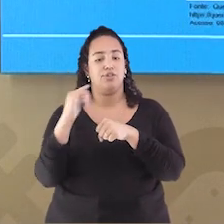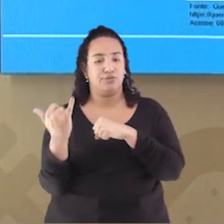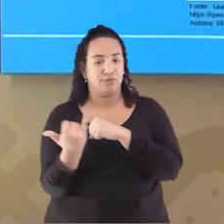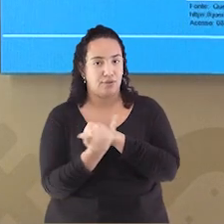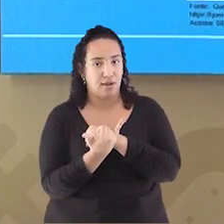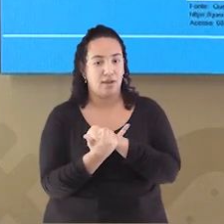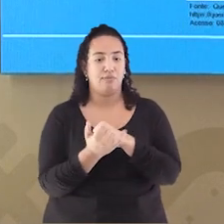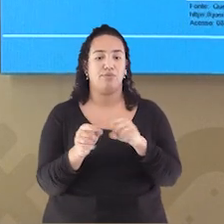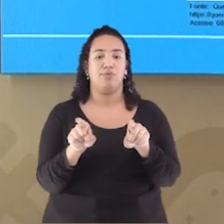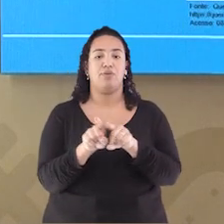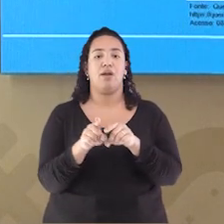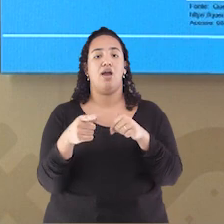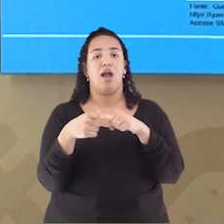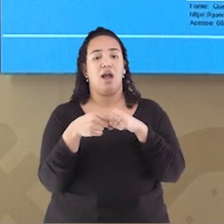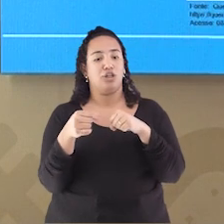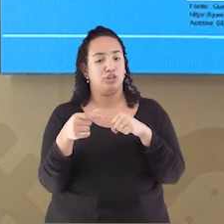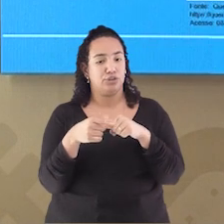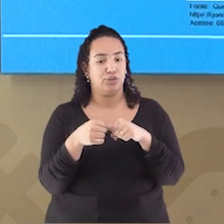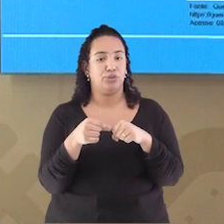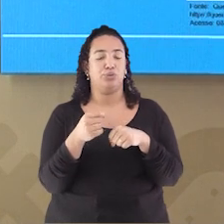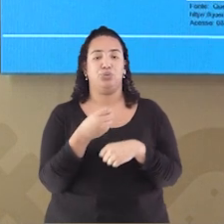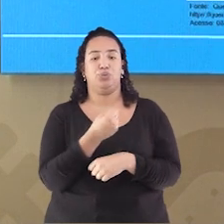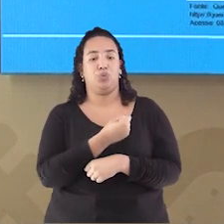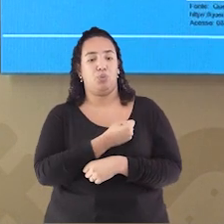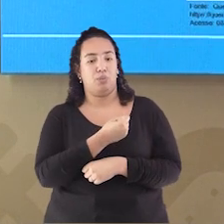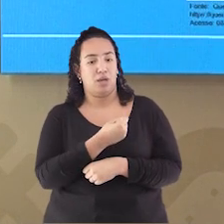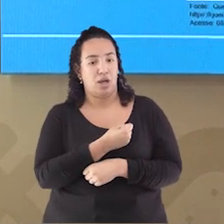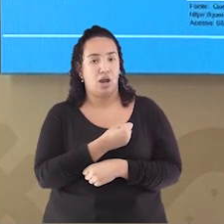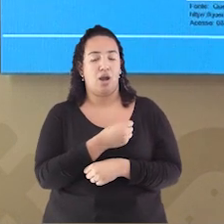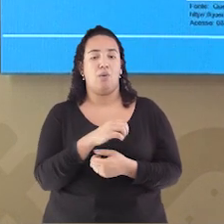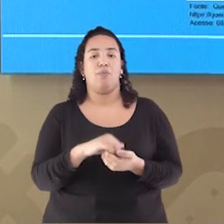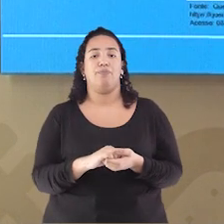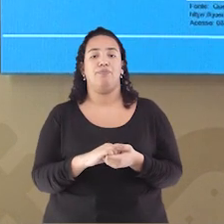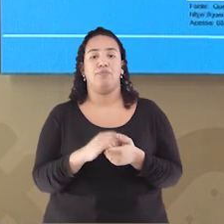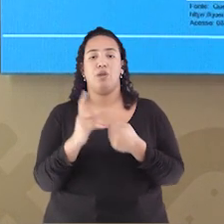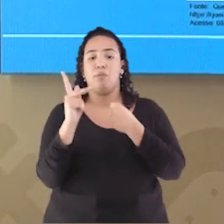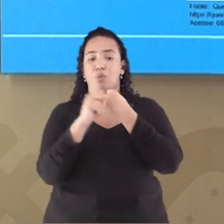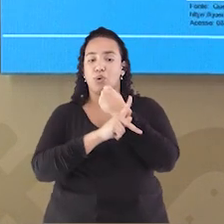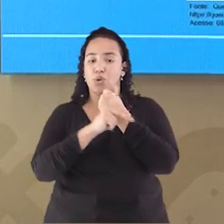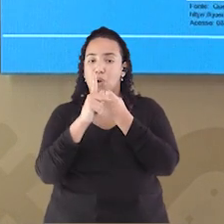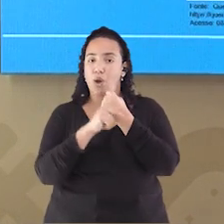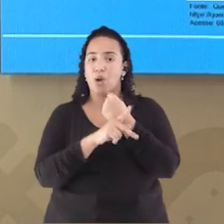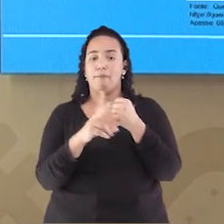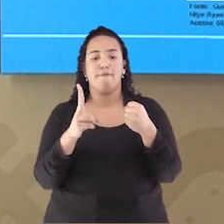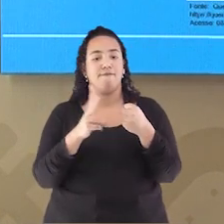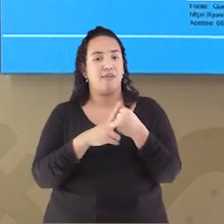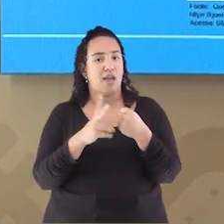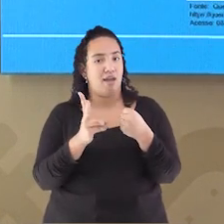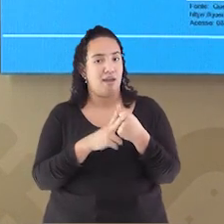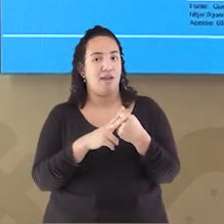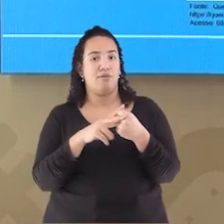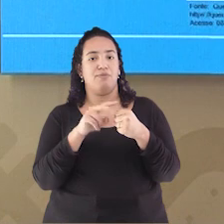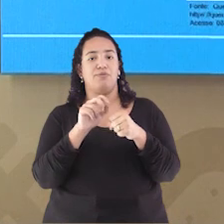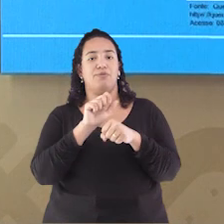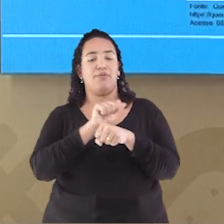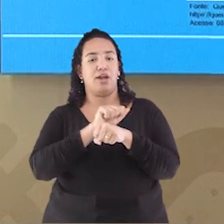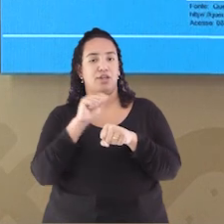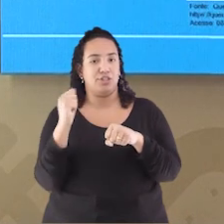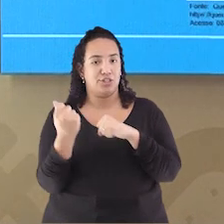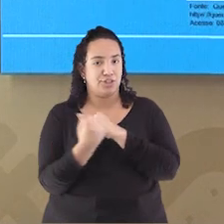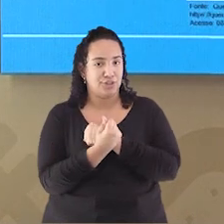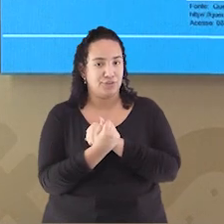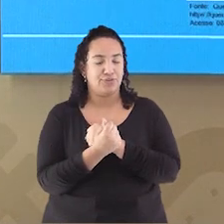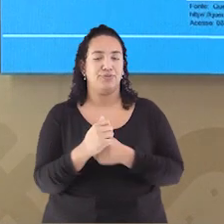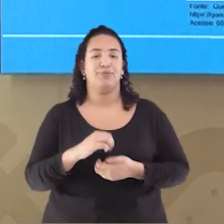Artigo Numeral Pronome Verbo E adjetivo